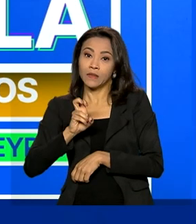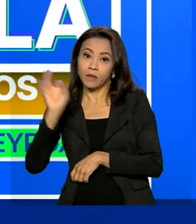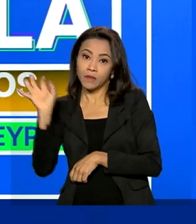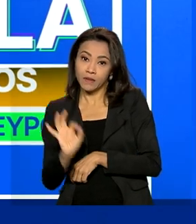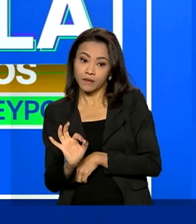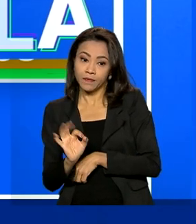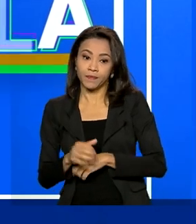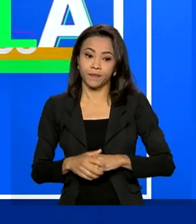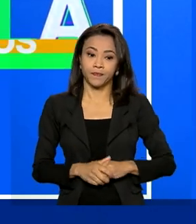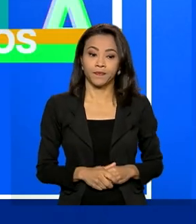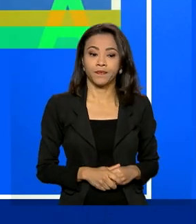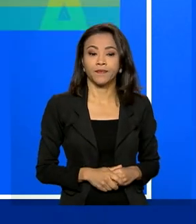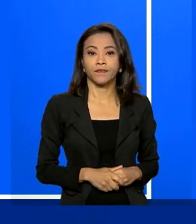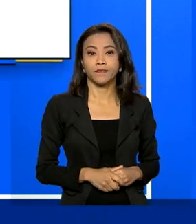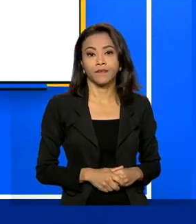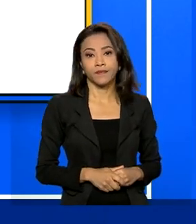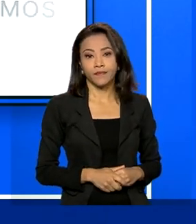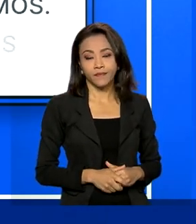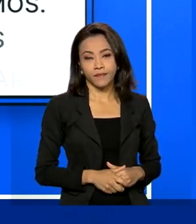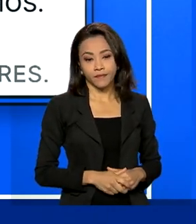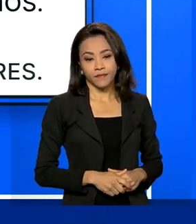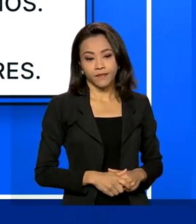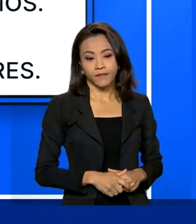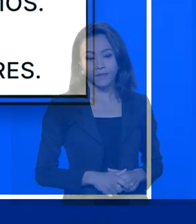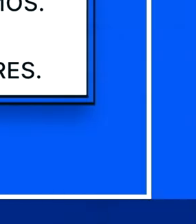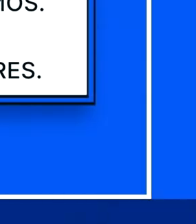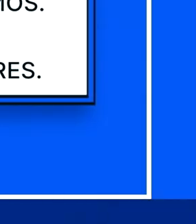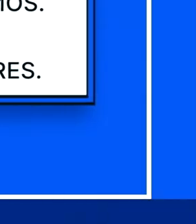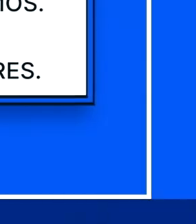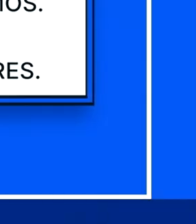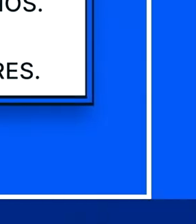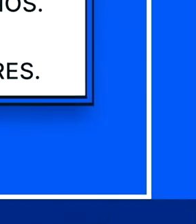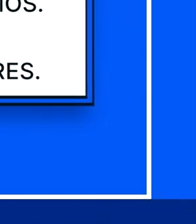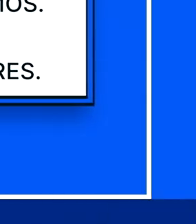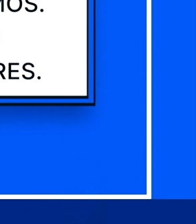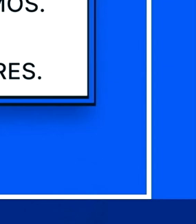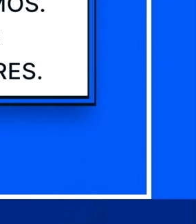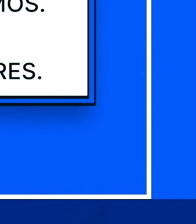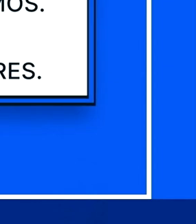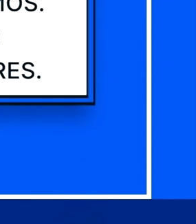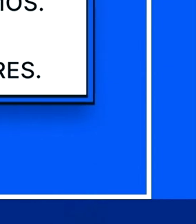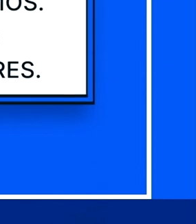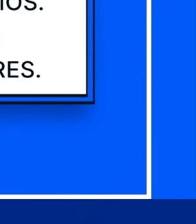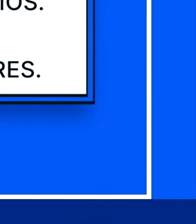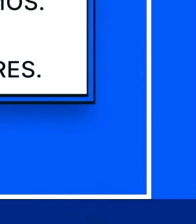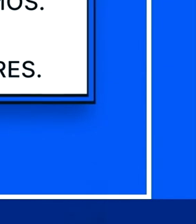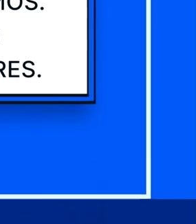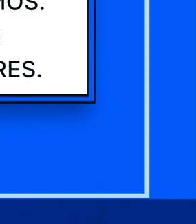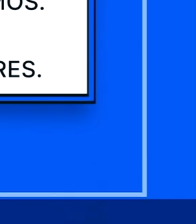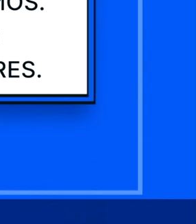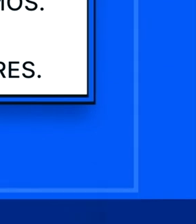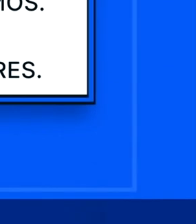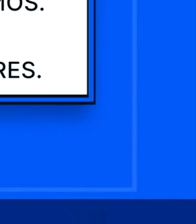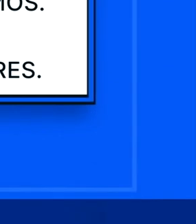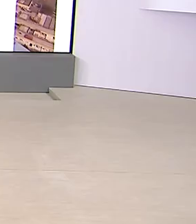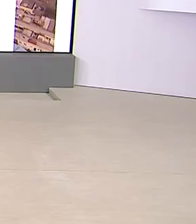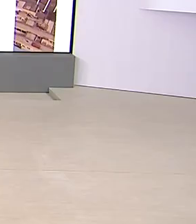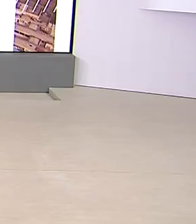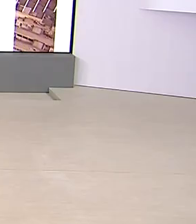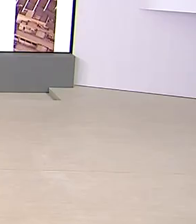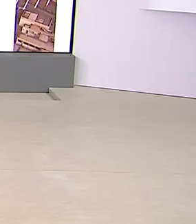A melhor maneira de prevenir a varíola dos macacos é evitar o contato direto com pessoas infectadas ou objetos contaminados.